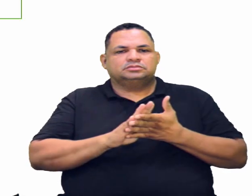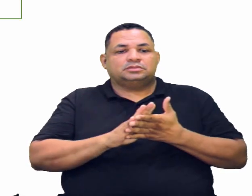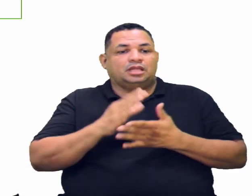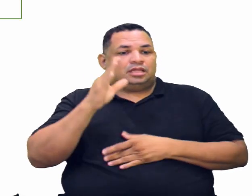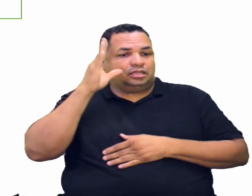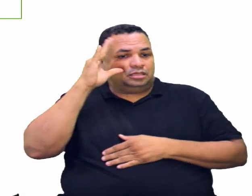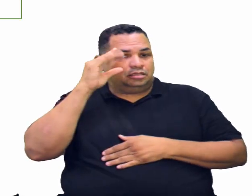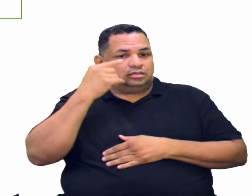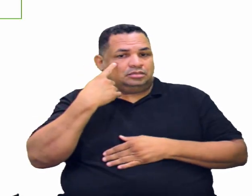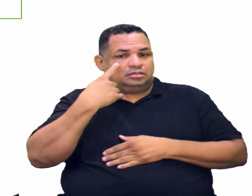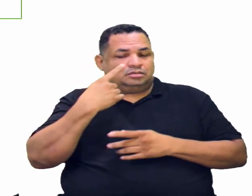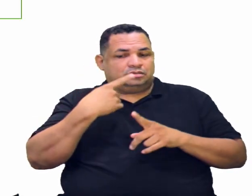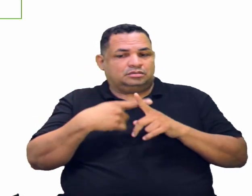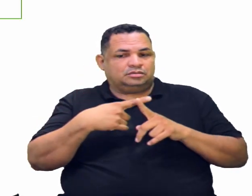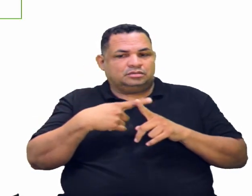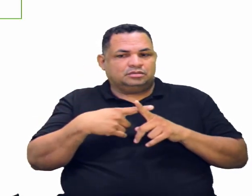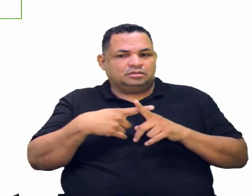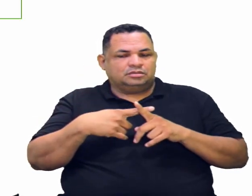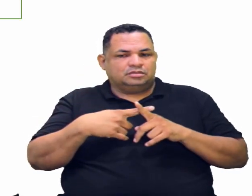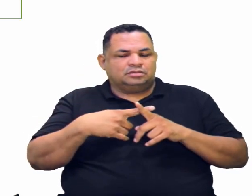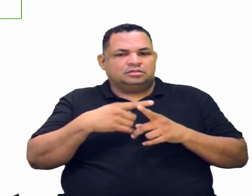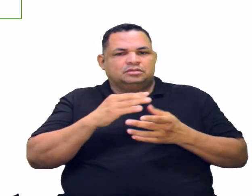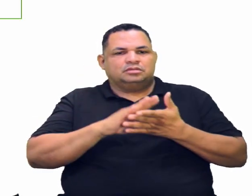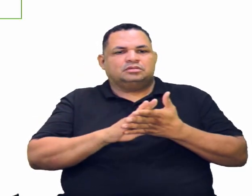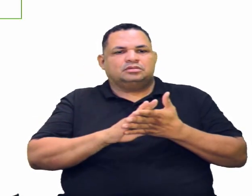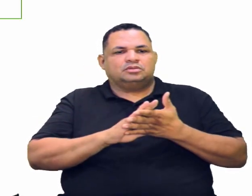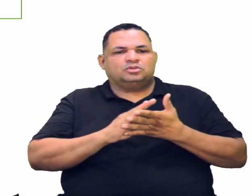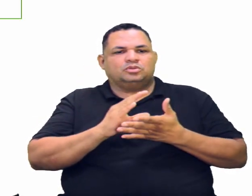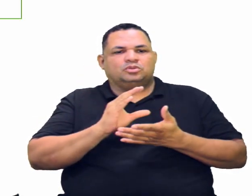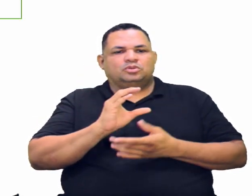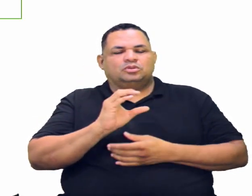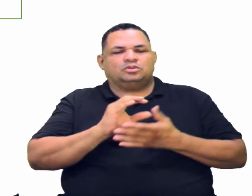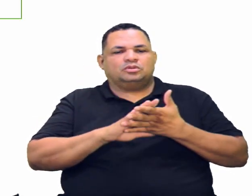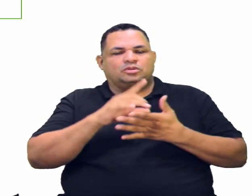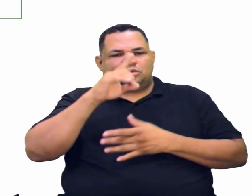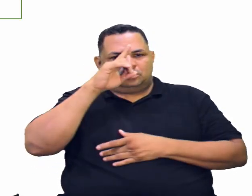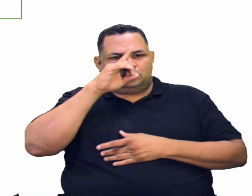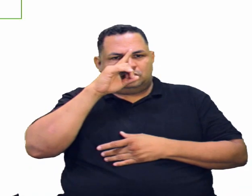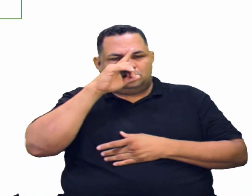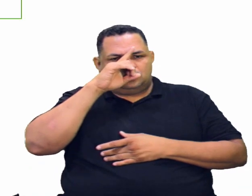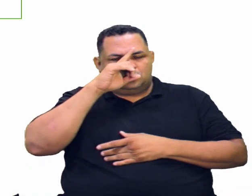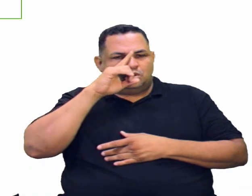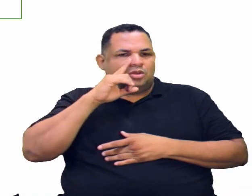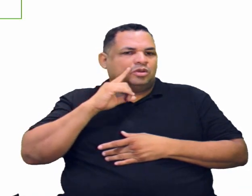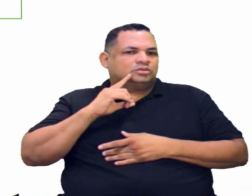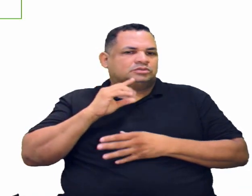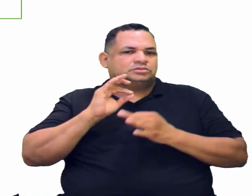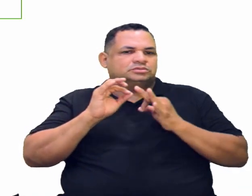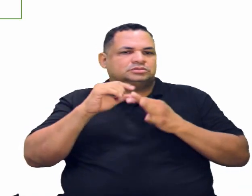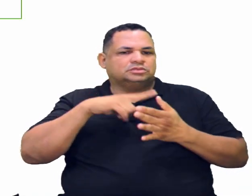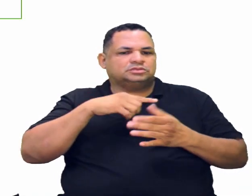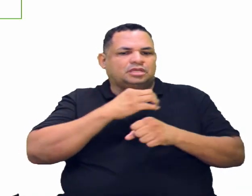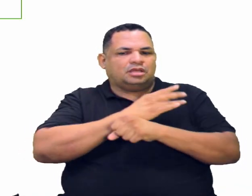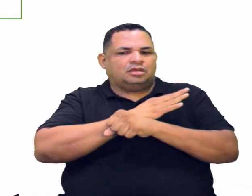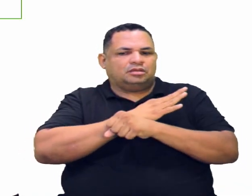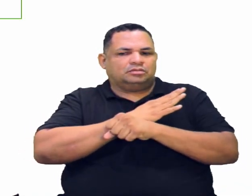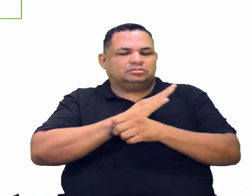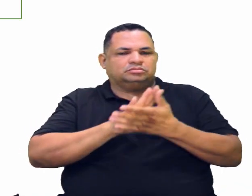interessante, galera, porque a partir da oxidação dos álcoons, a gente pode obter três funções diferentes.